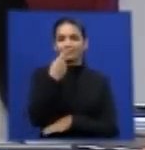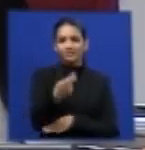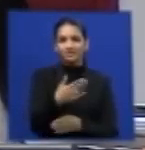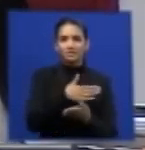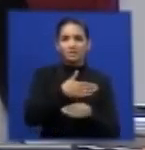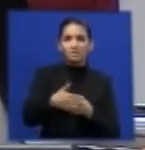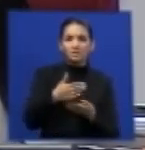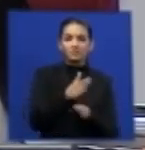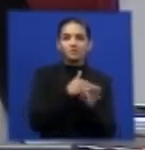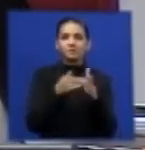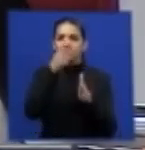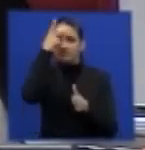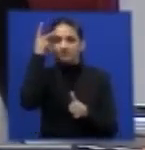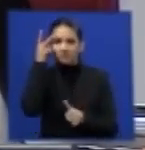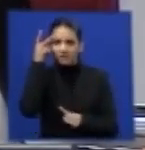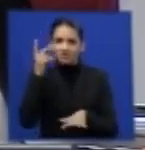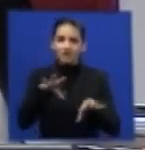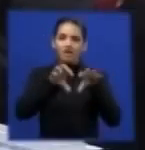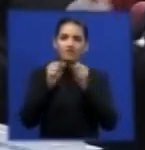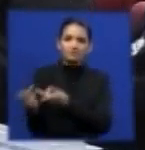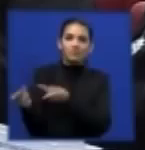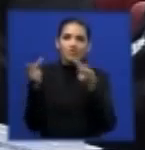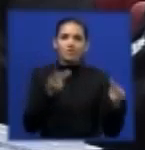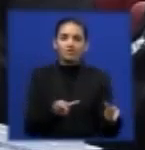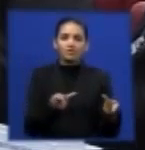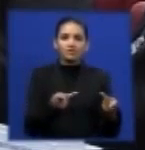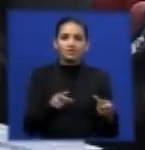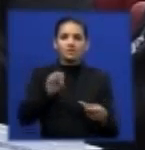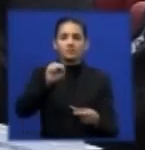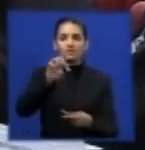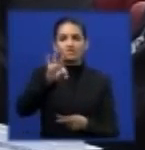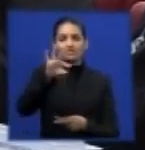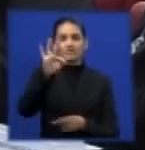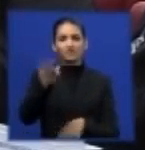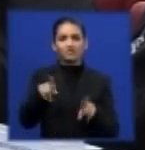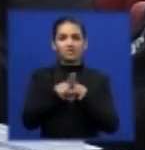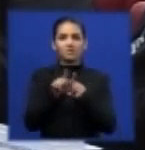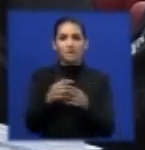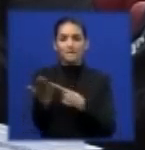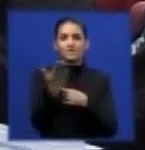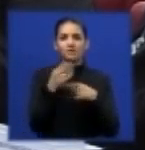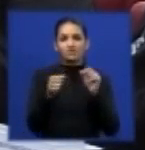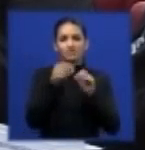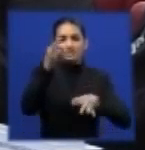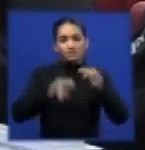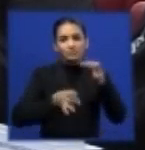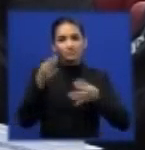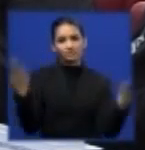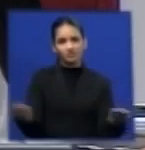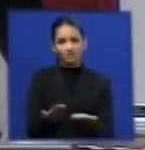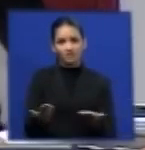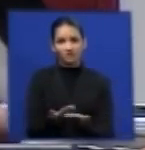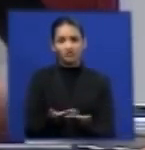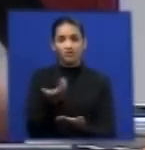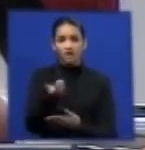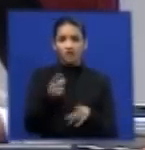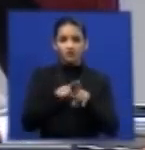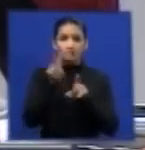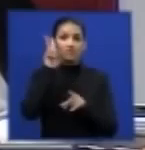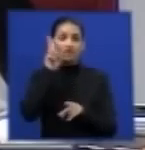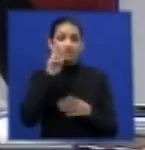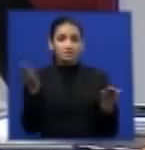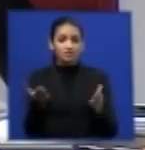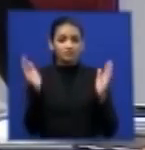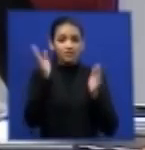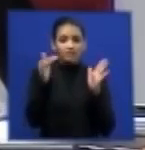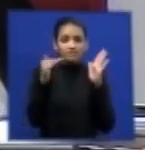aceitaram o convite do Supremo para nos ajudar a tentar fazer justiça neste caso concreto queria lembrar ao final